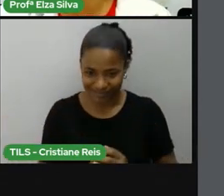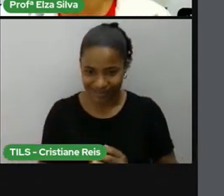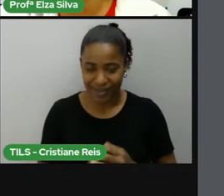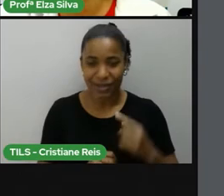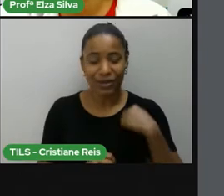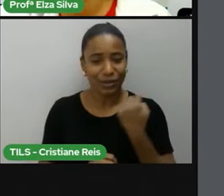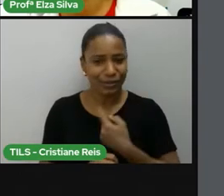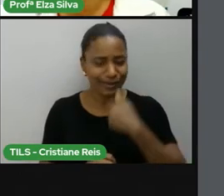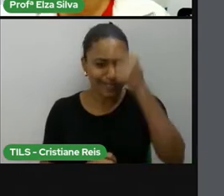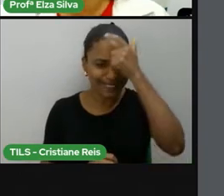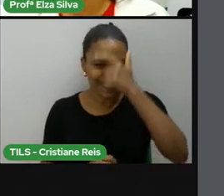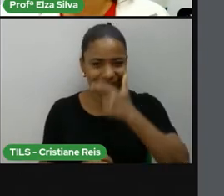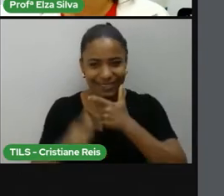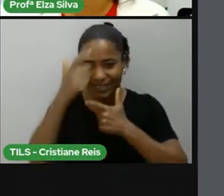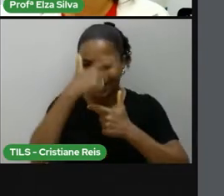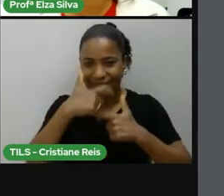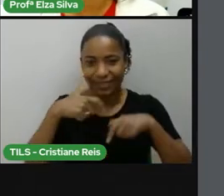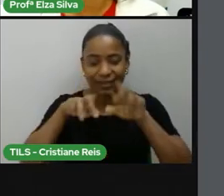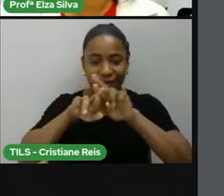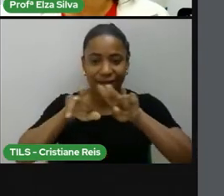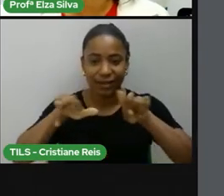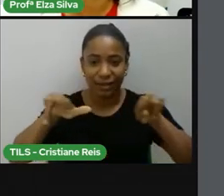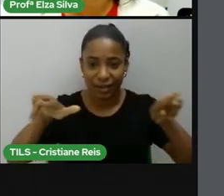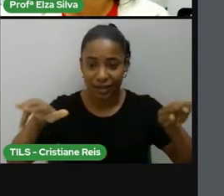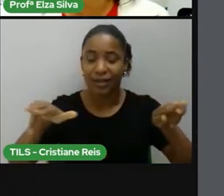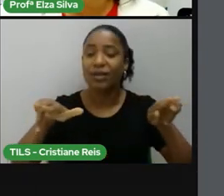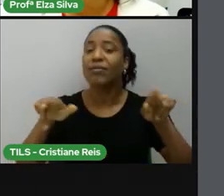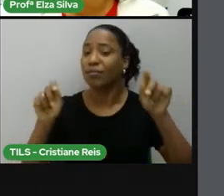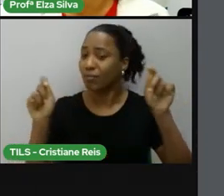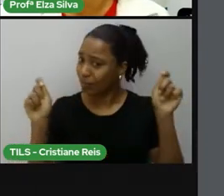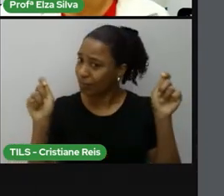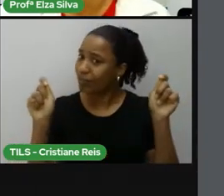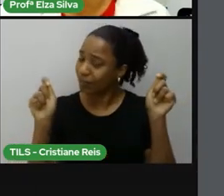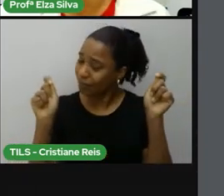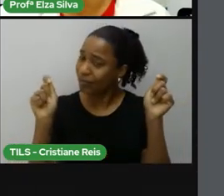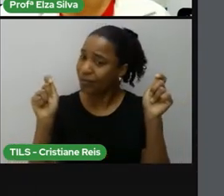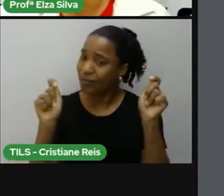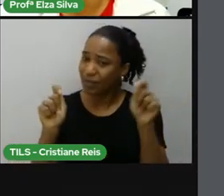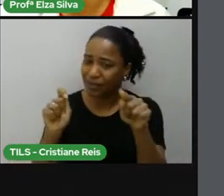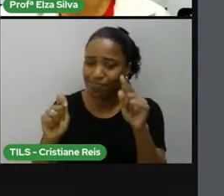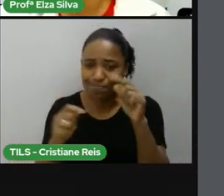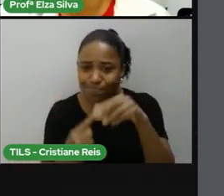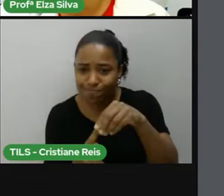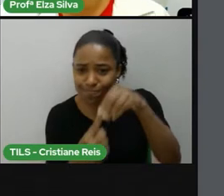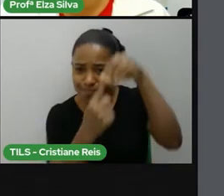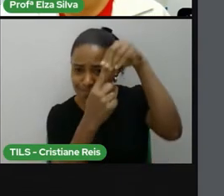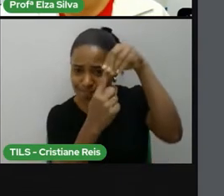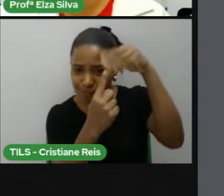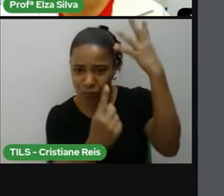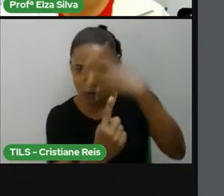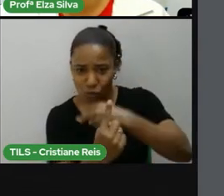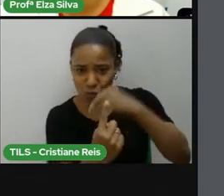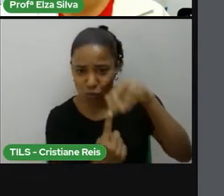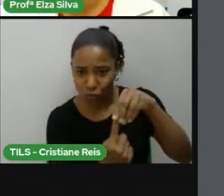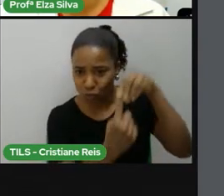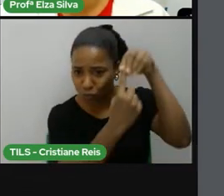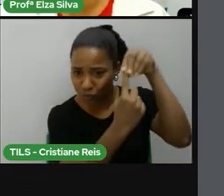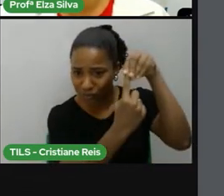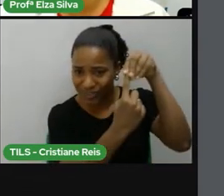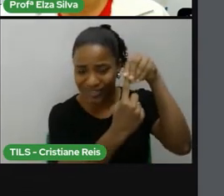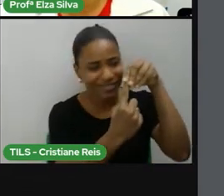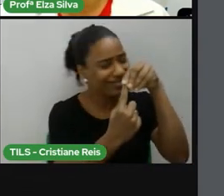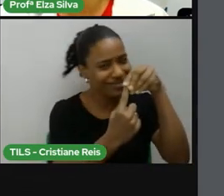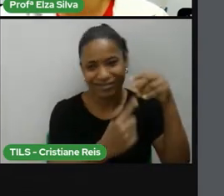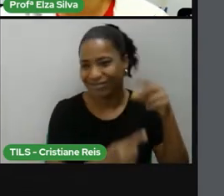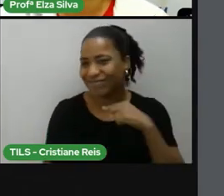diversos é impossível determinarmos que há apenas um padrão de beleza, que há